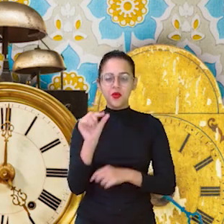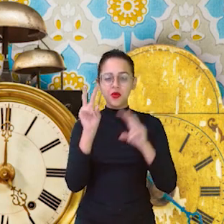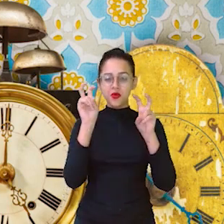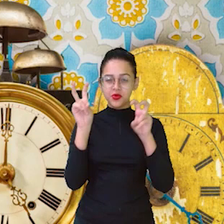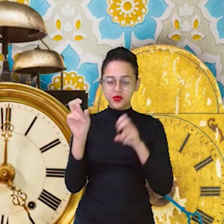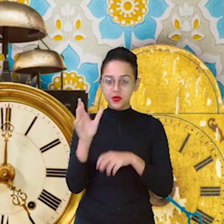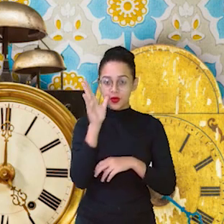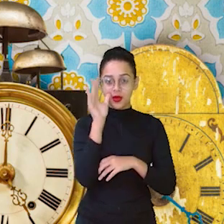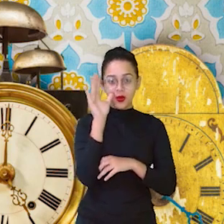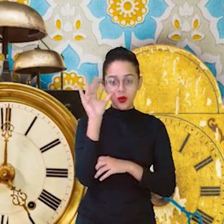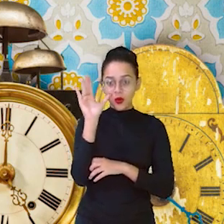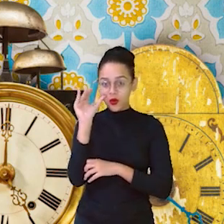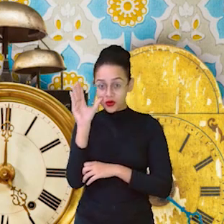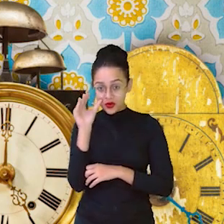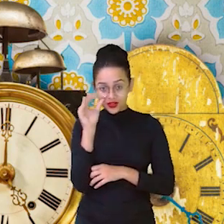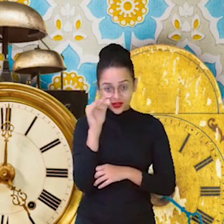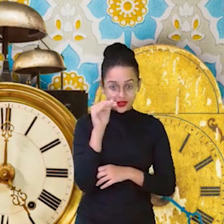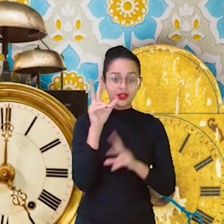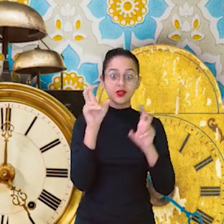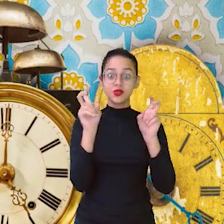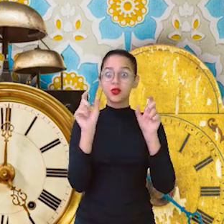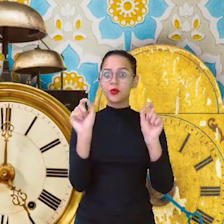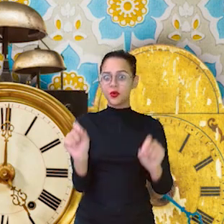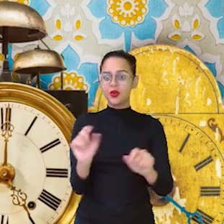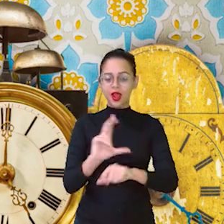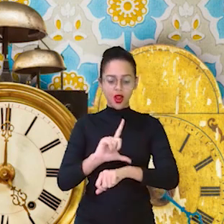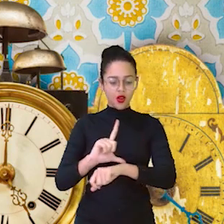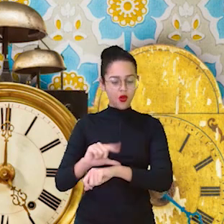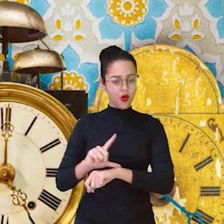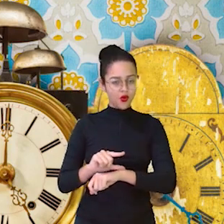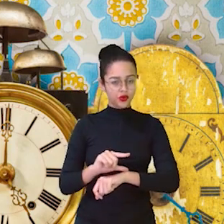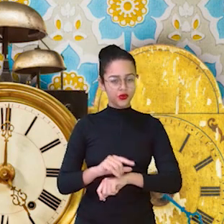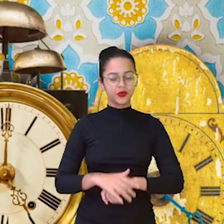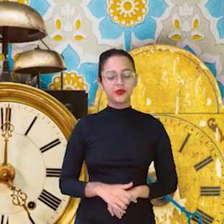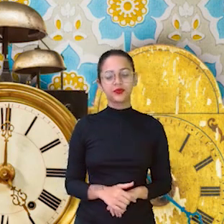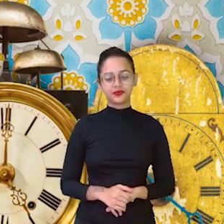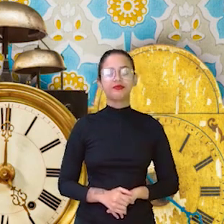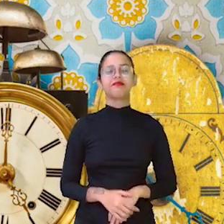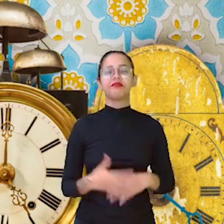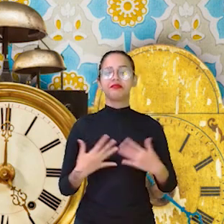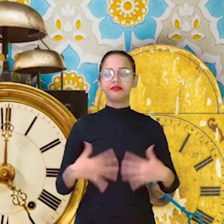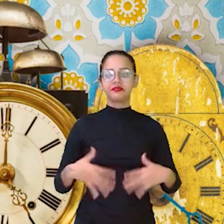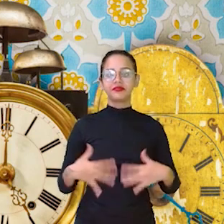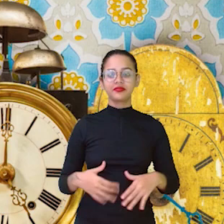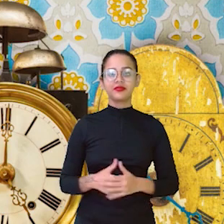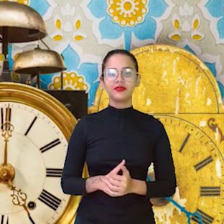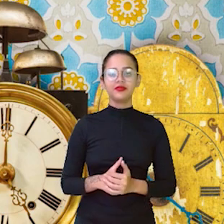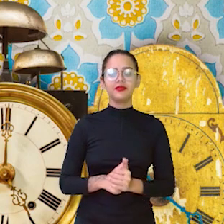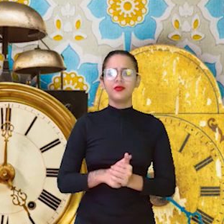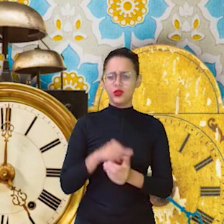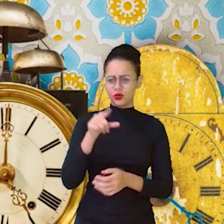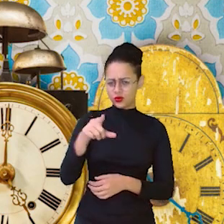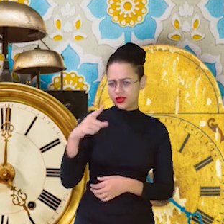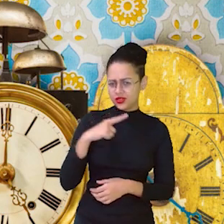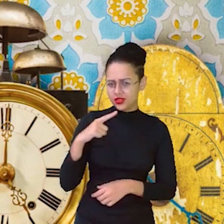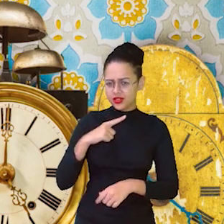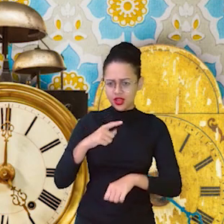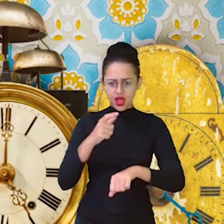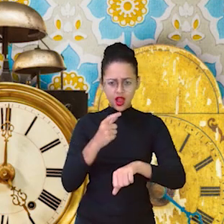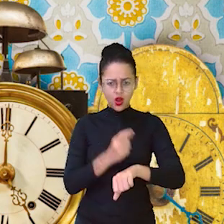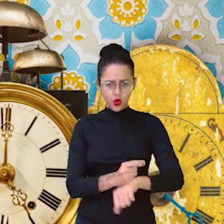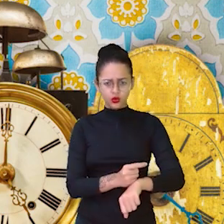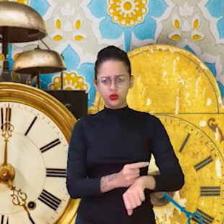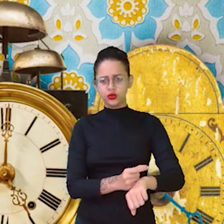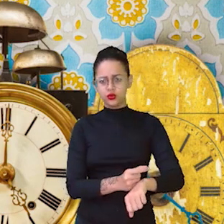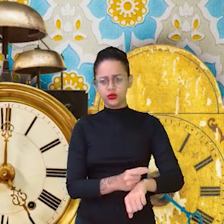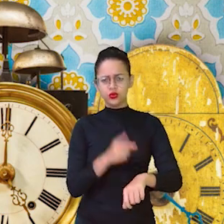as curiosidades acerca do relógio. Olha só. Você tem relógio? Você gosta de